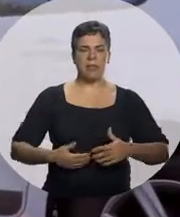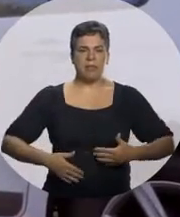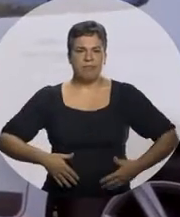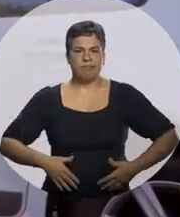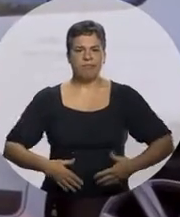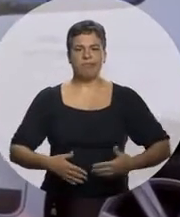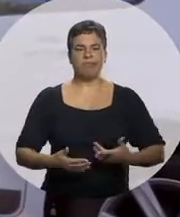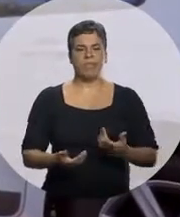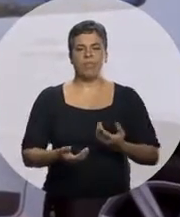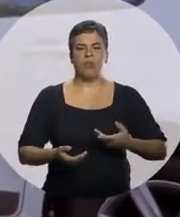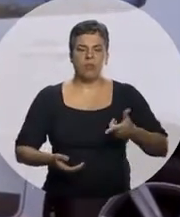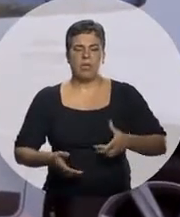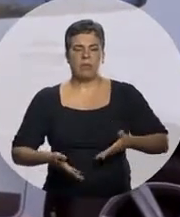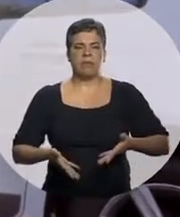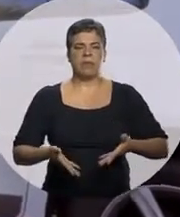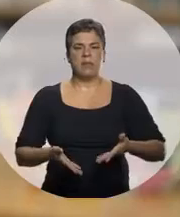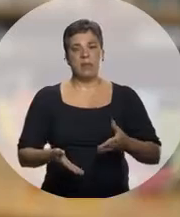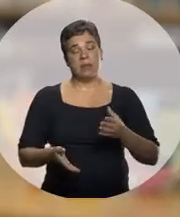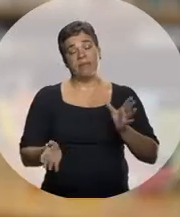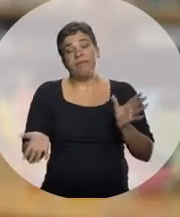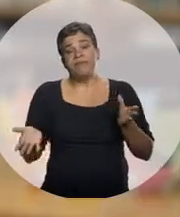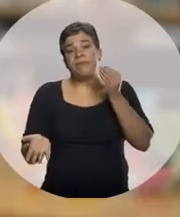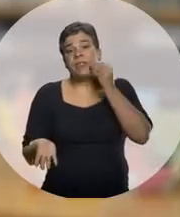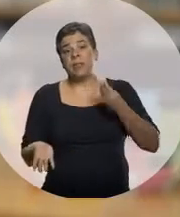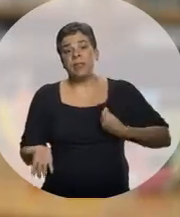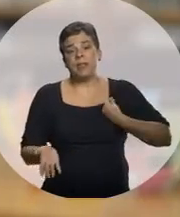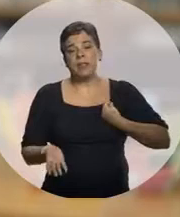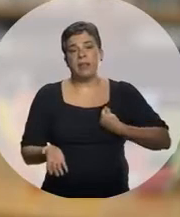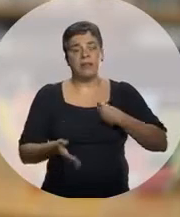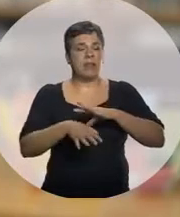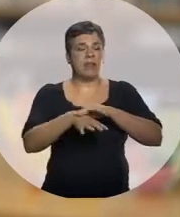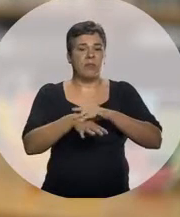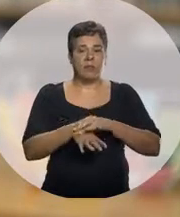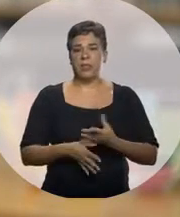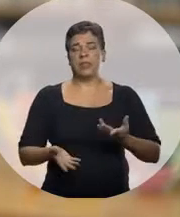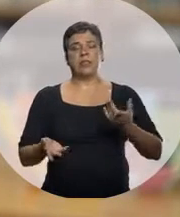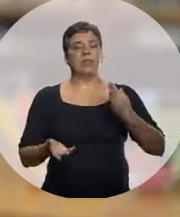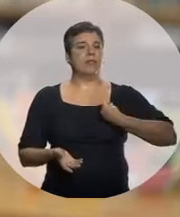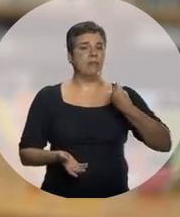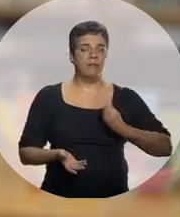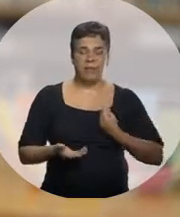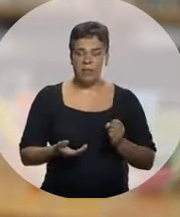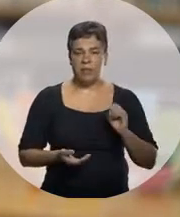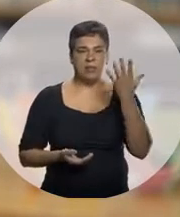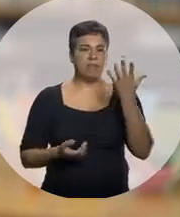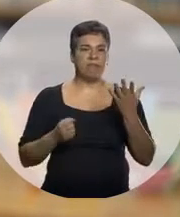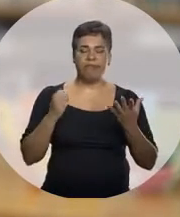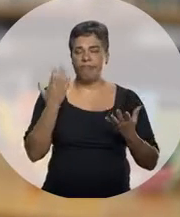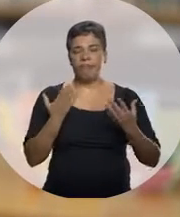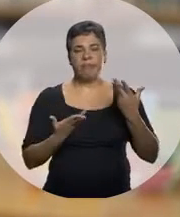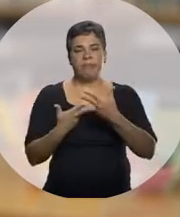movimento, vamos dizer assim, incompleto Faz parte da vida engravidar, faz parte da vida adoecer Faz parte da vida uma